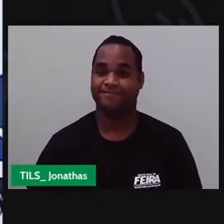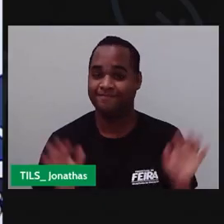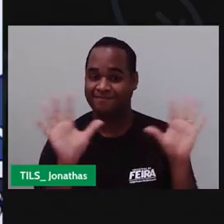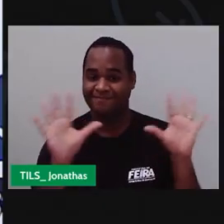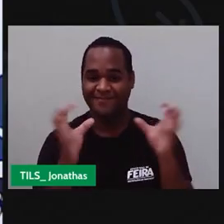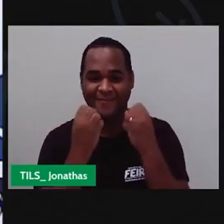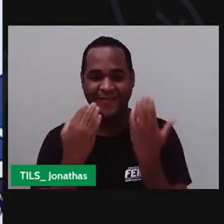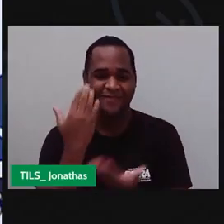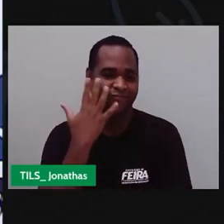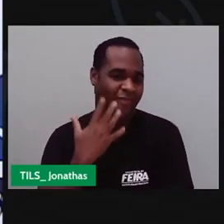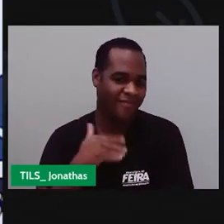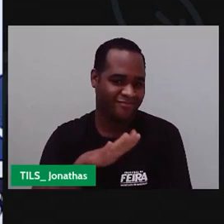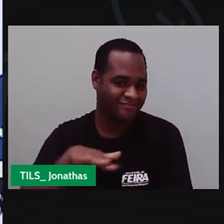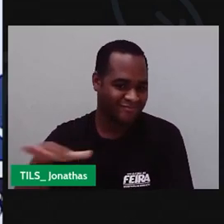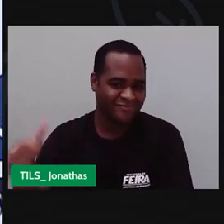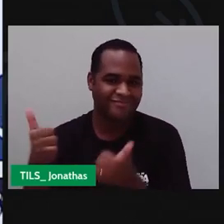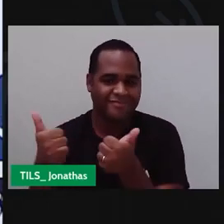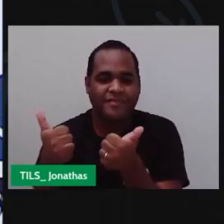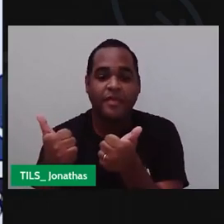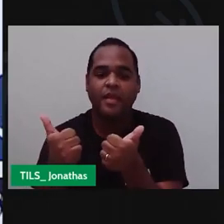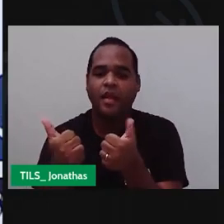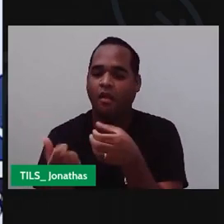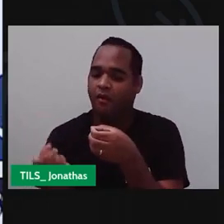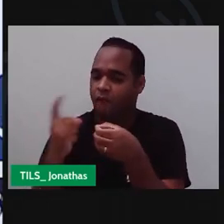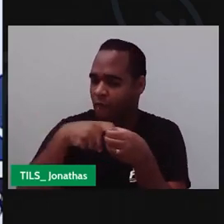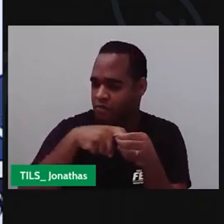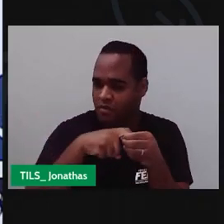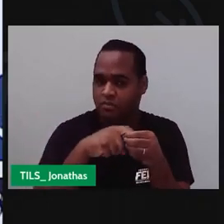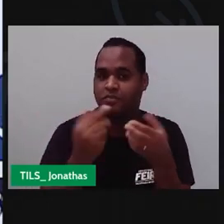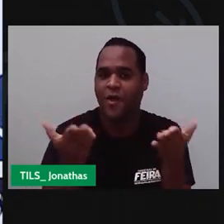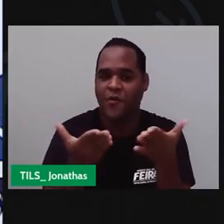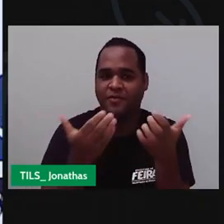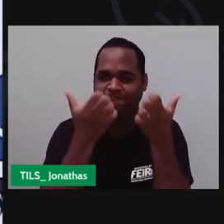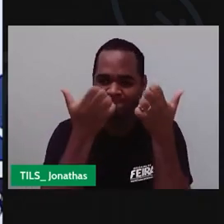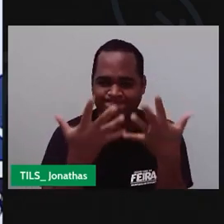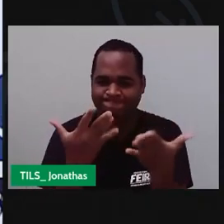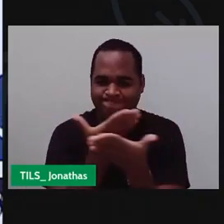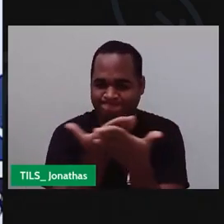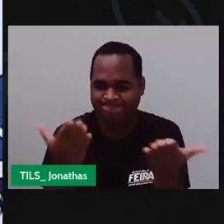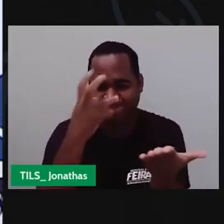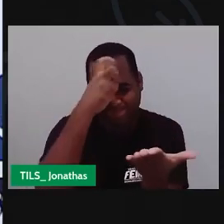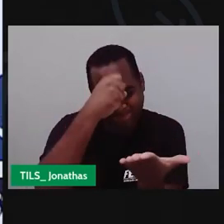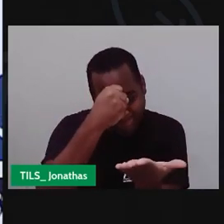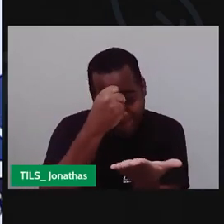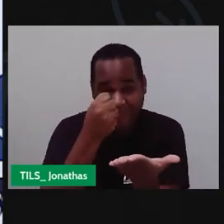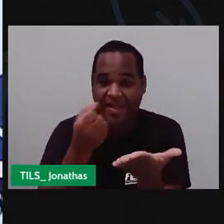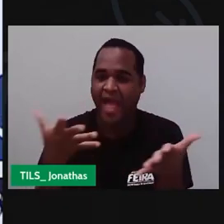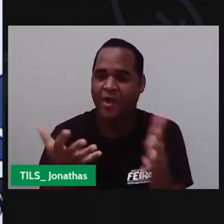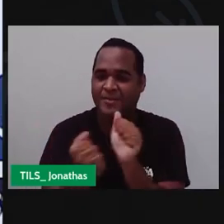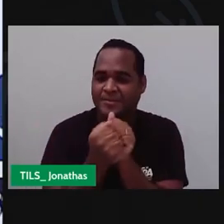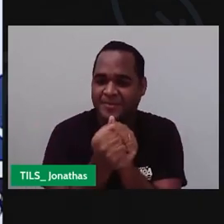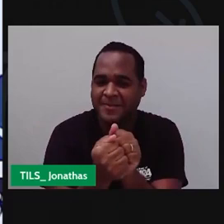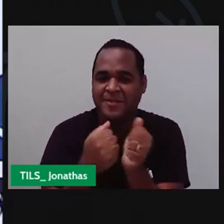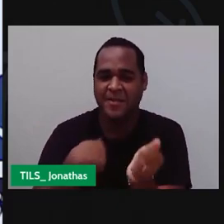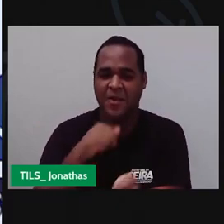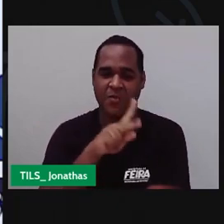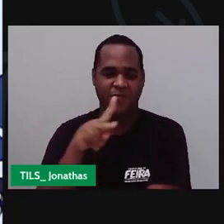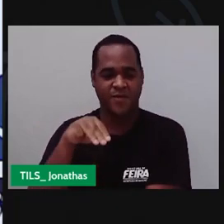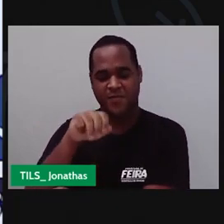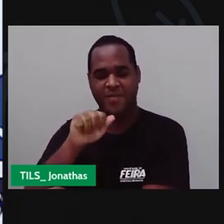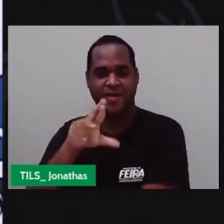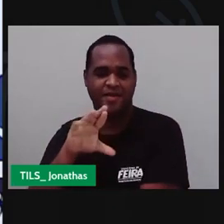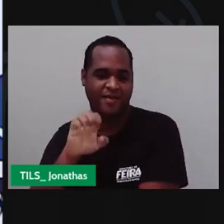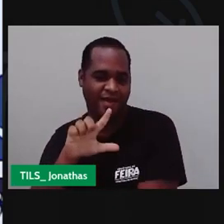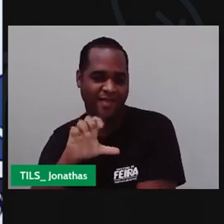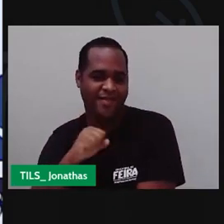Olá, criançada! Voltamos para o nosso momento de aprendizagem, aqui comigo, para a Marcela, que já estava